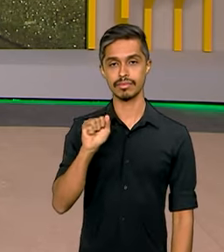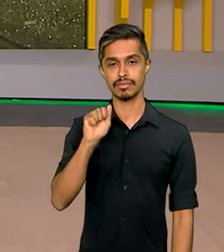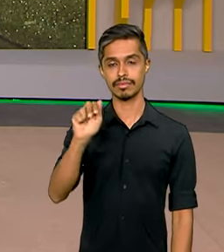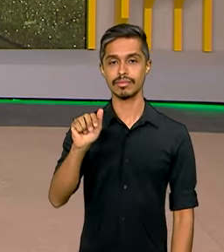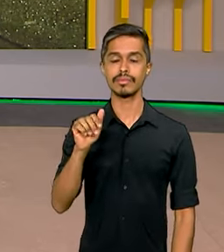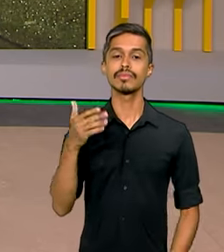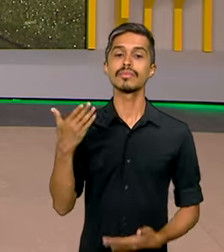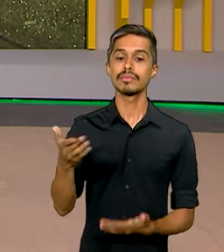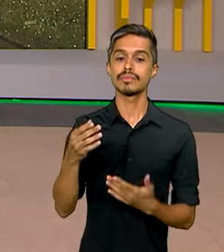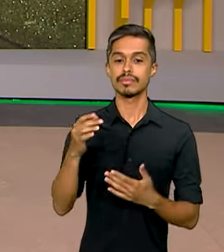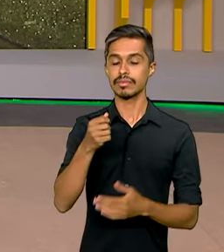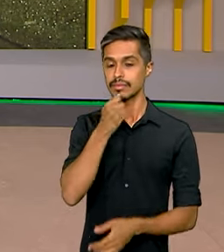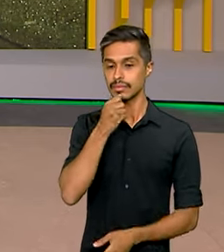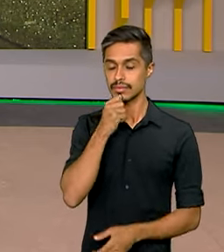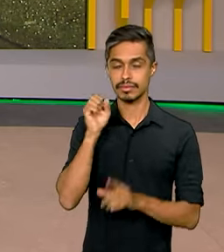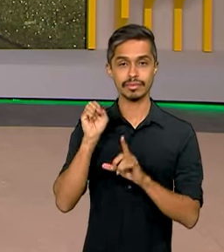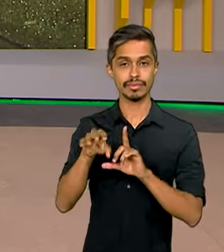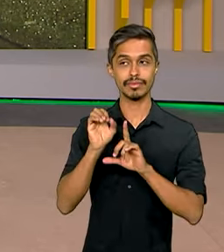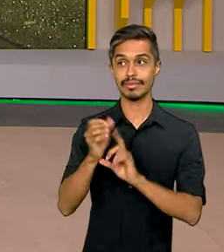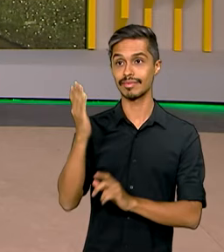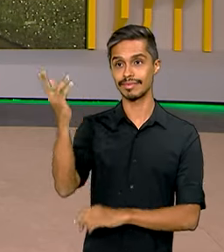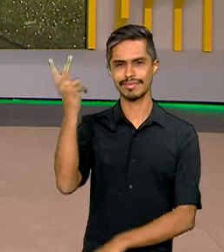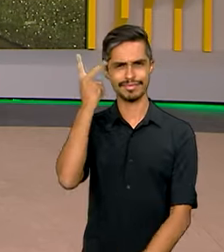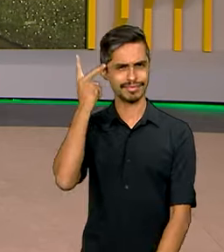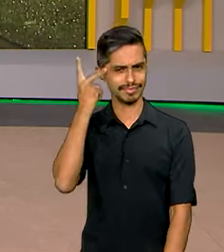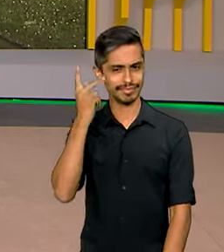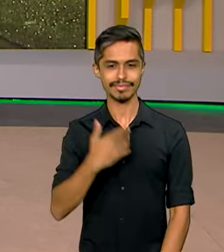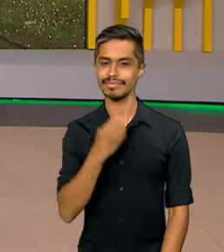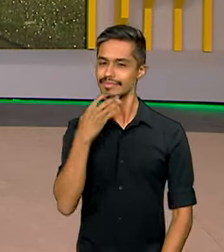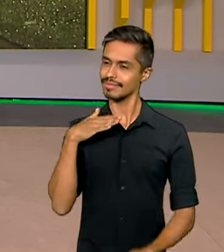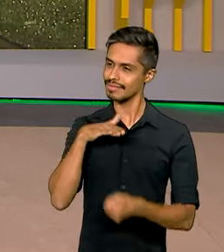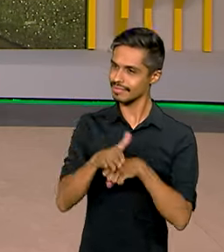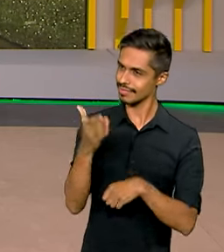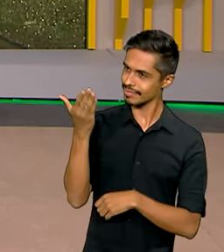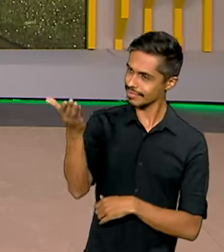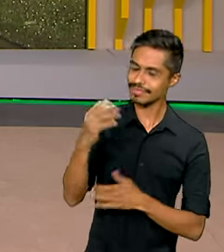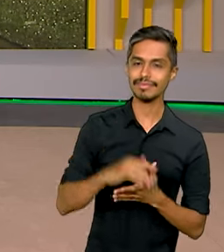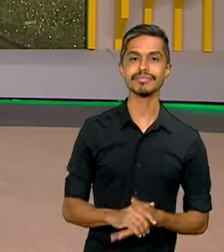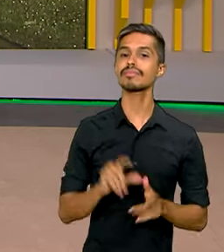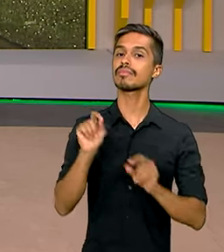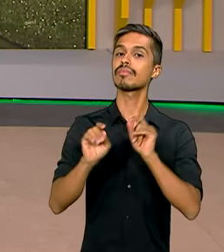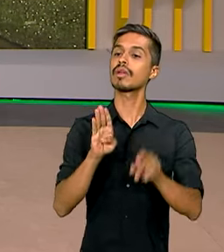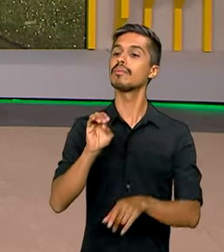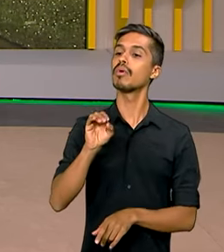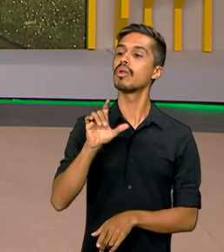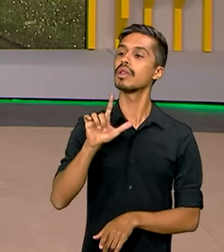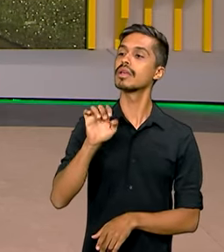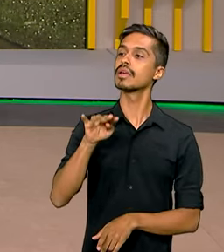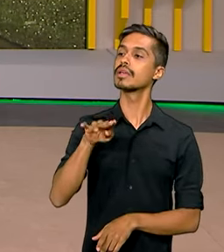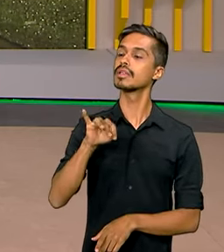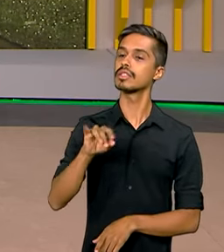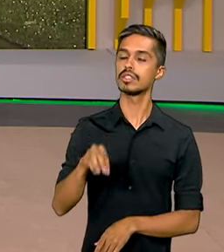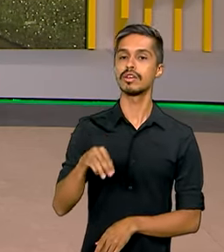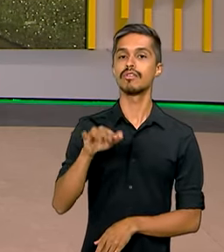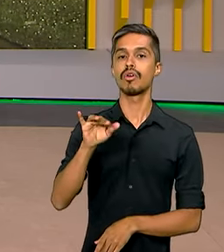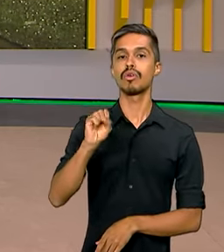ao vivo, direto de São Paulo. Vanessa, boa noite para você. O que é que o Boletim Focus trouxe hoje?